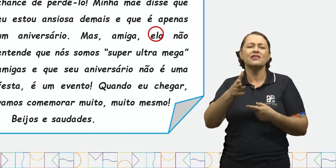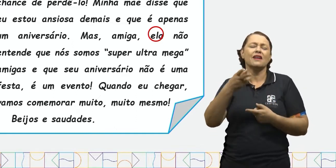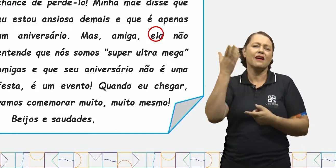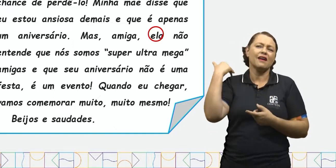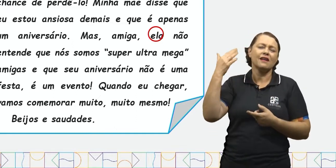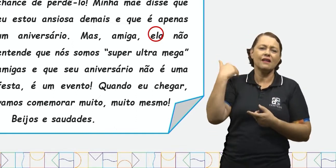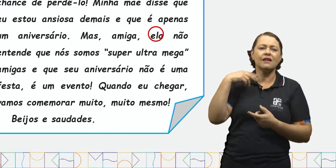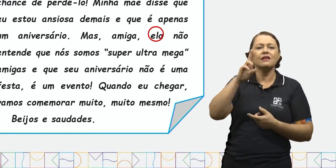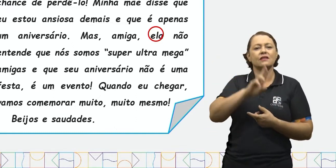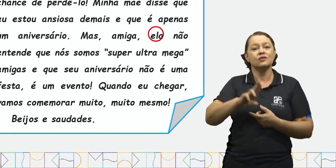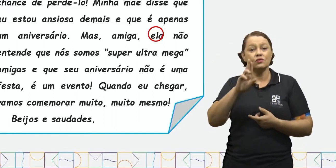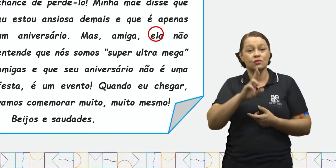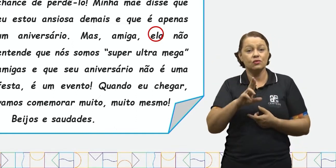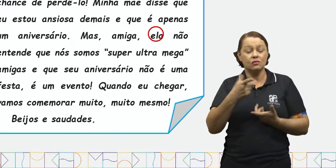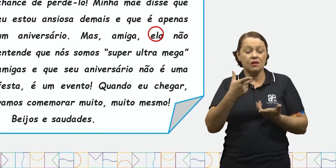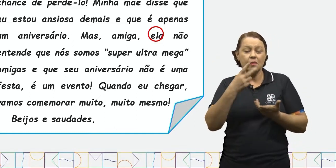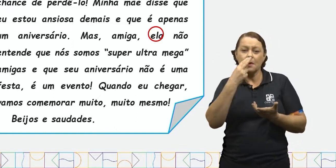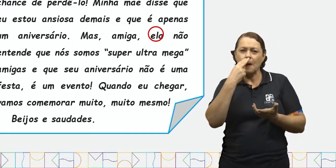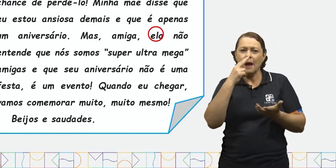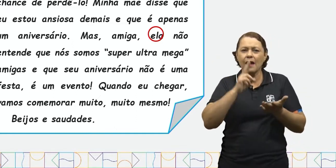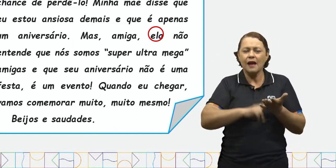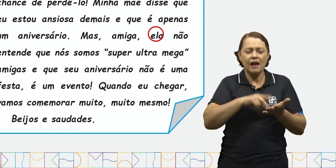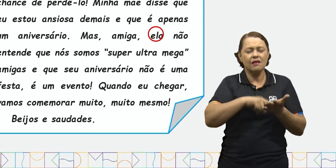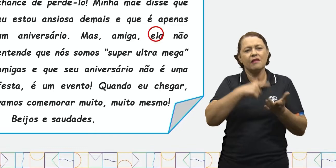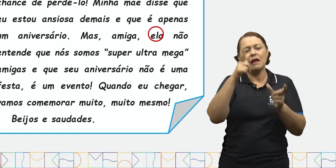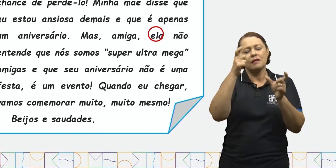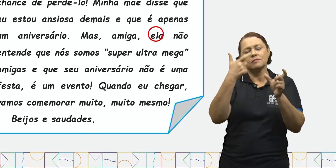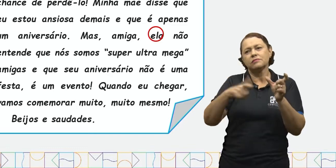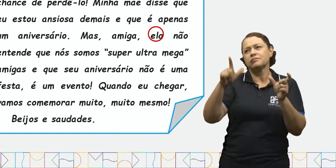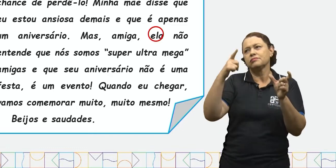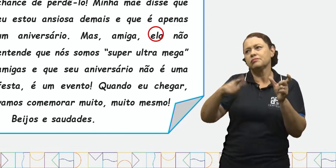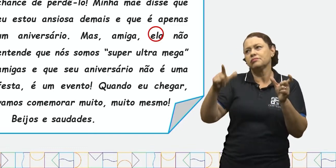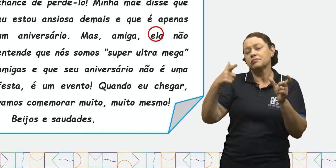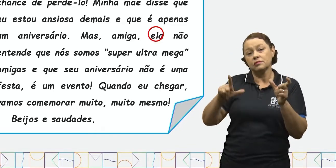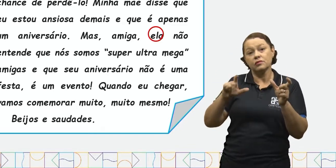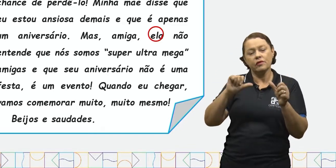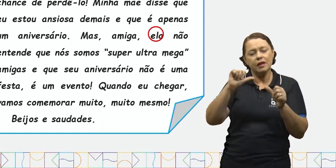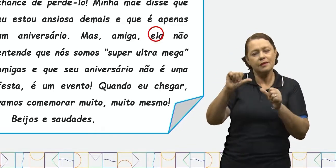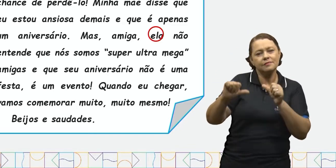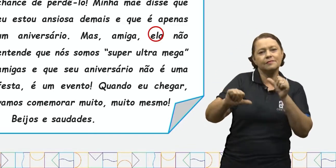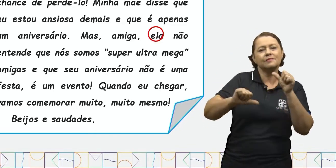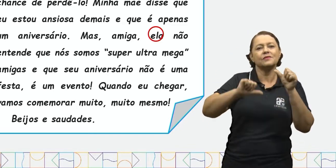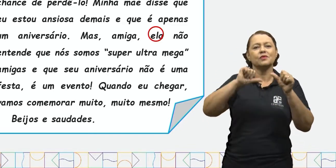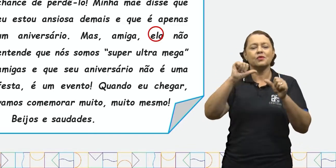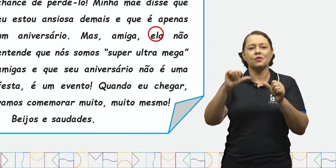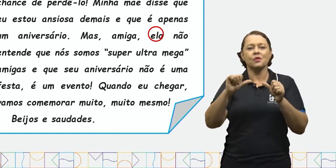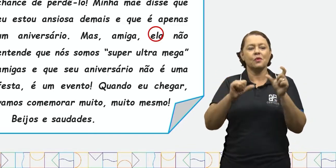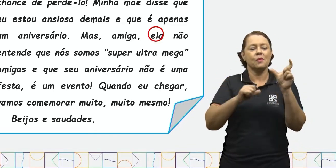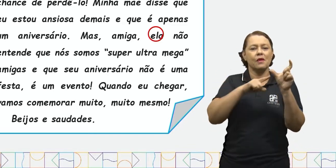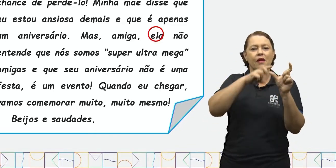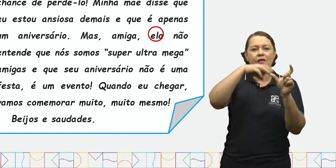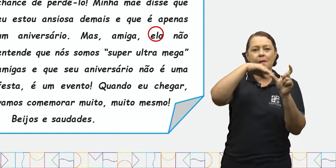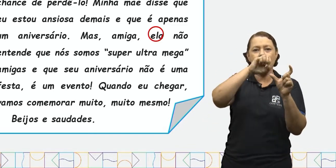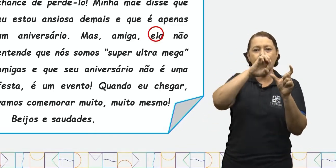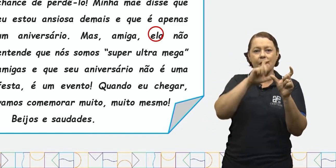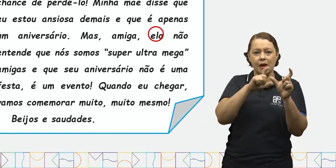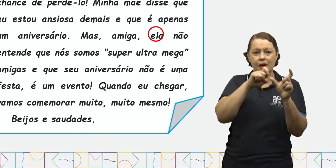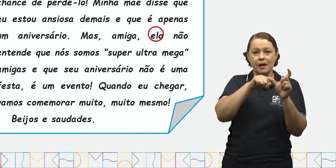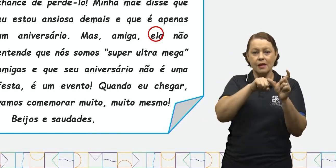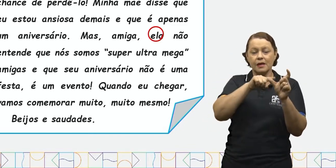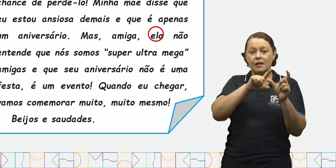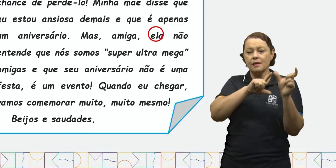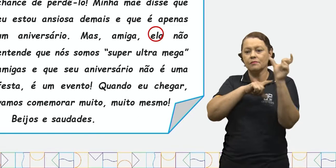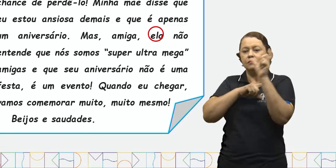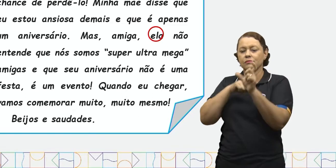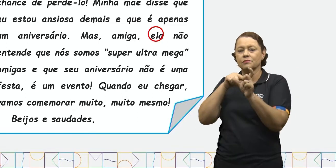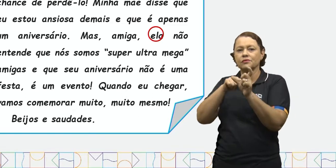E para que o texto não ficasse tão repetitivo, houve essa troca da palavra mãe para o pronome ela. Outro